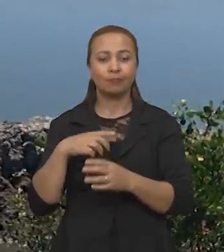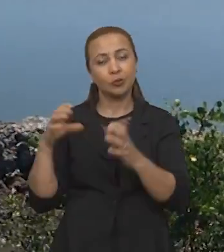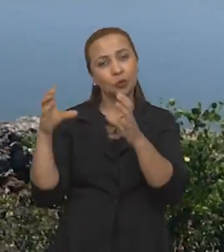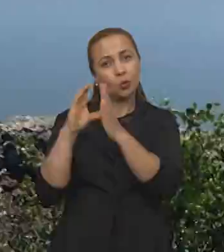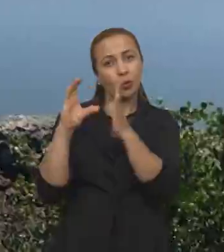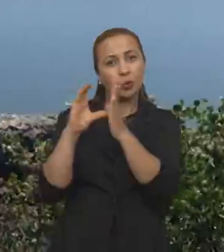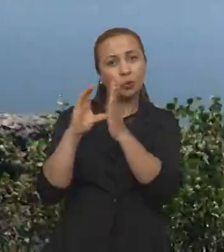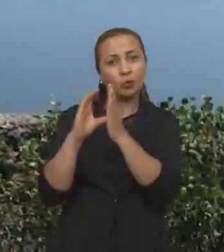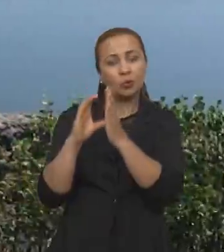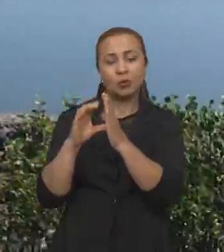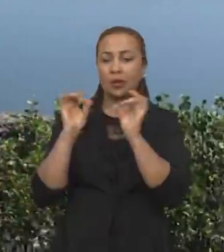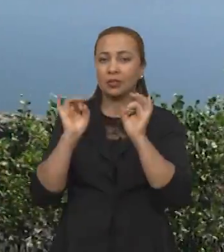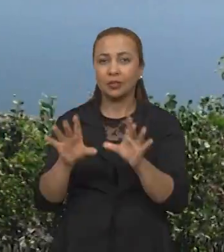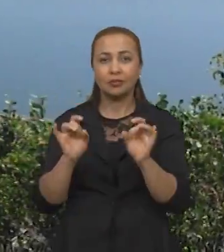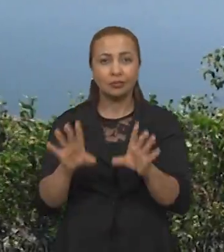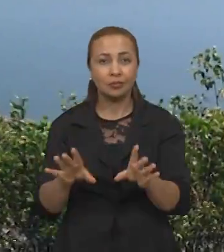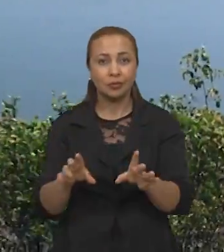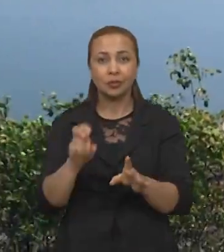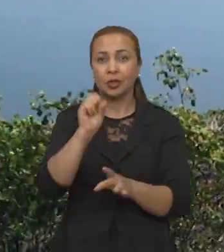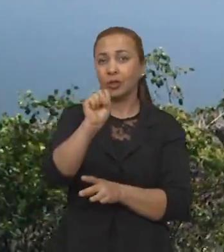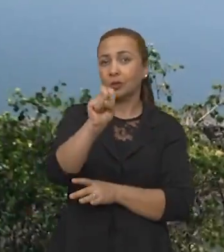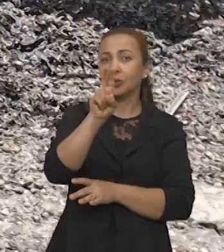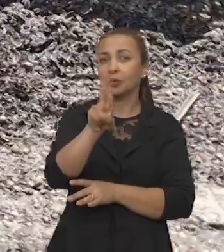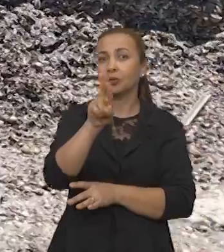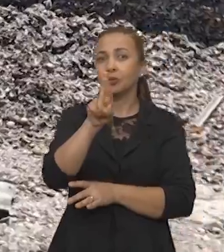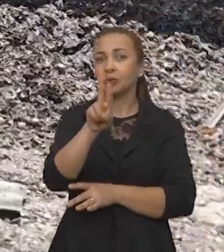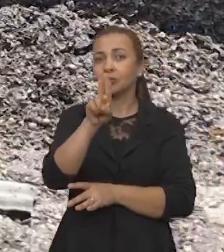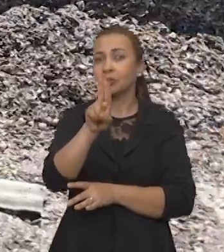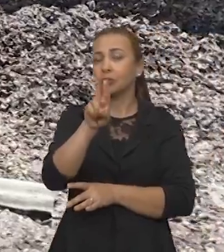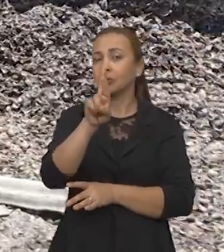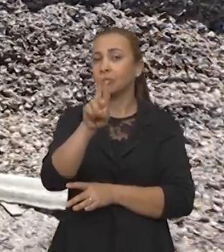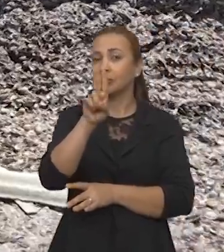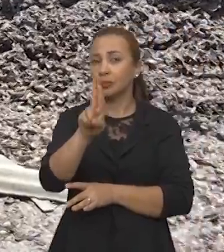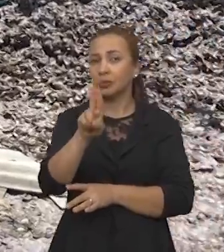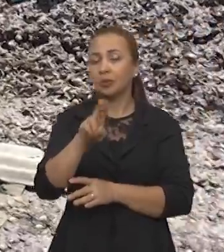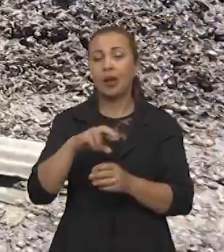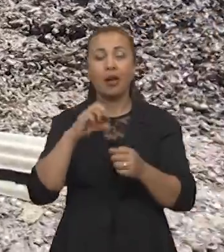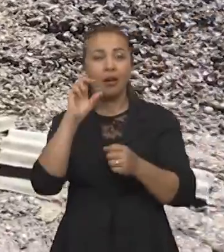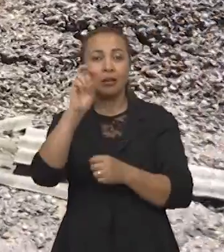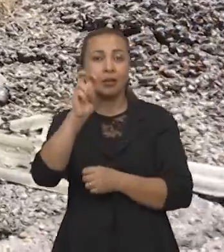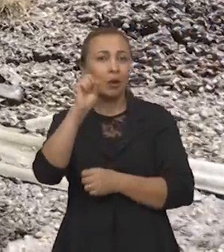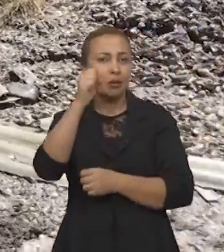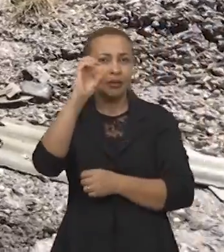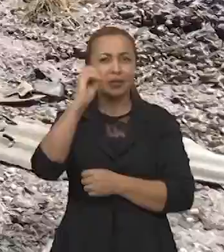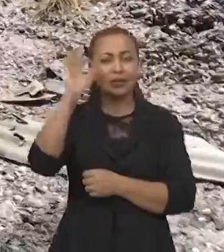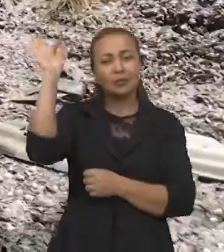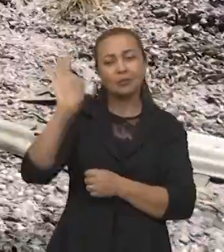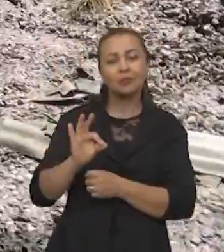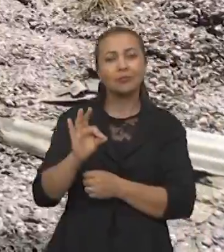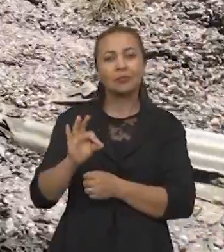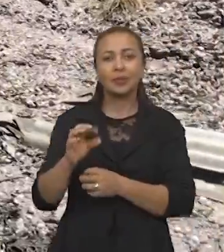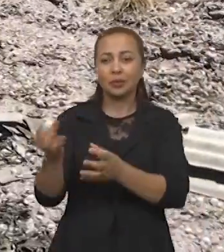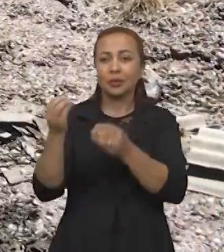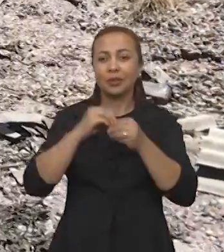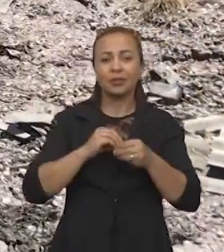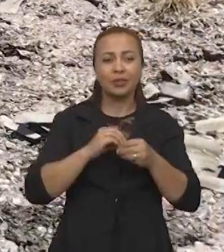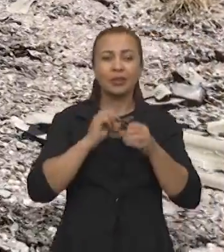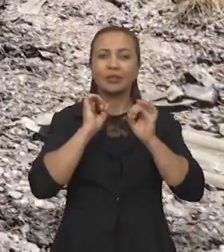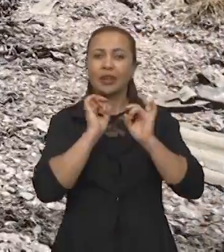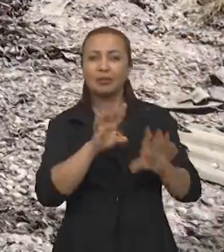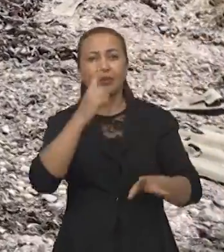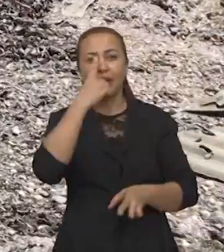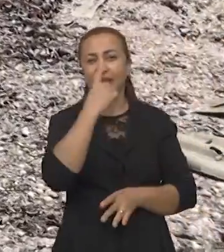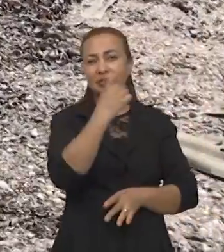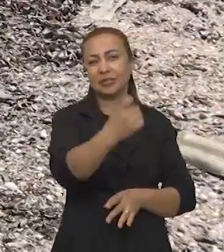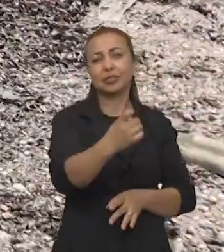pesqueira que sobrevive da venda do sururu, principalmente. E 80% do que vem do sururu se transforma em